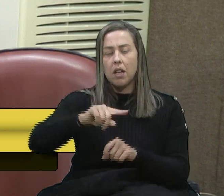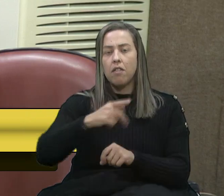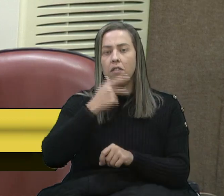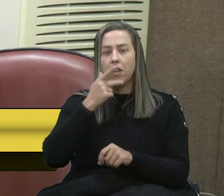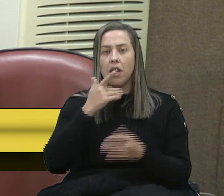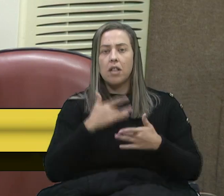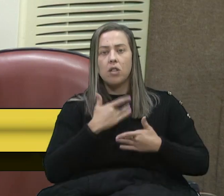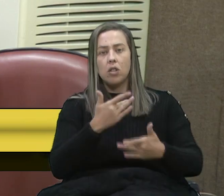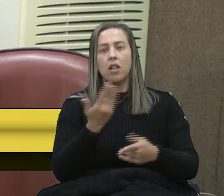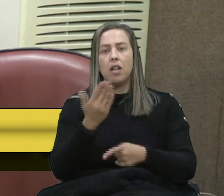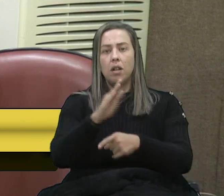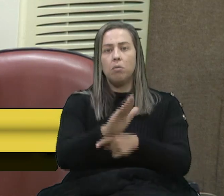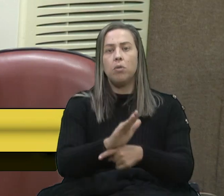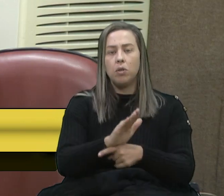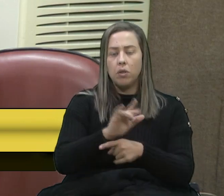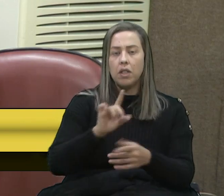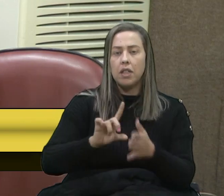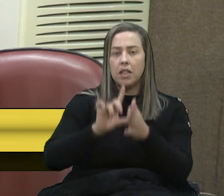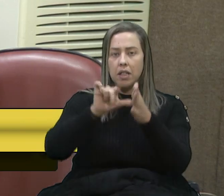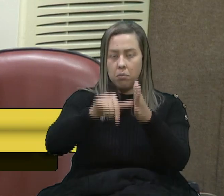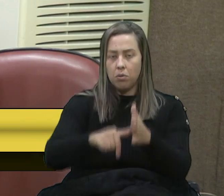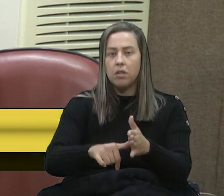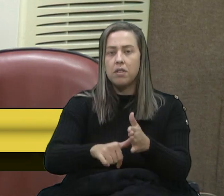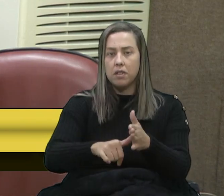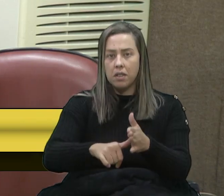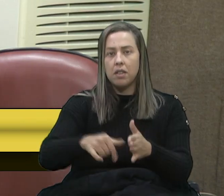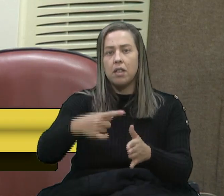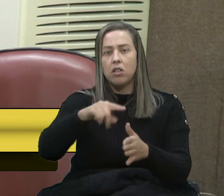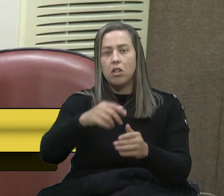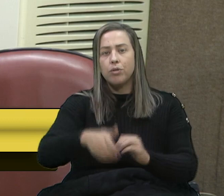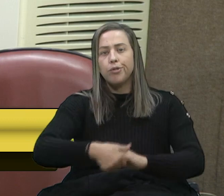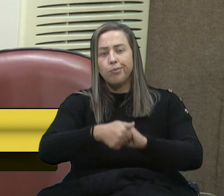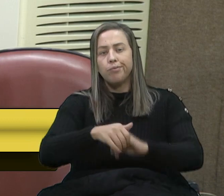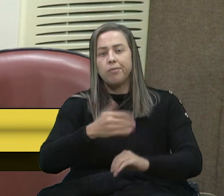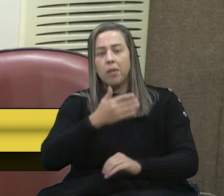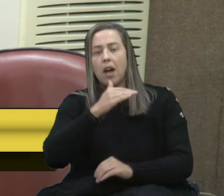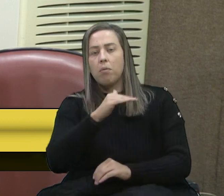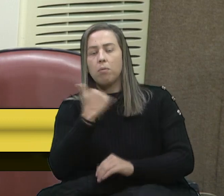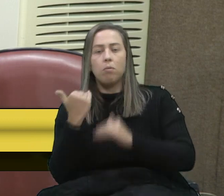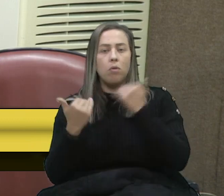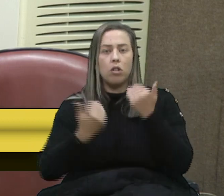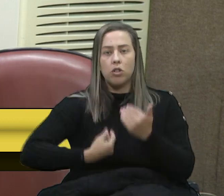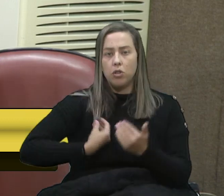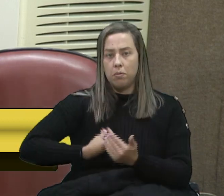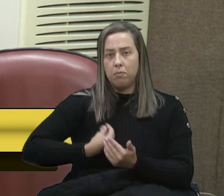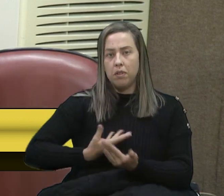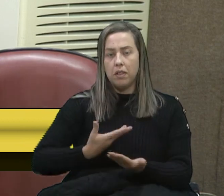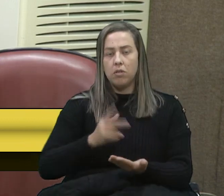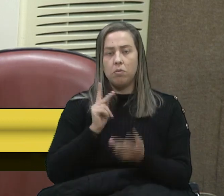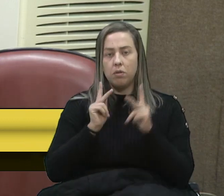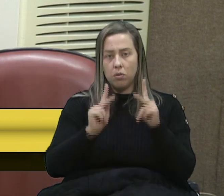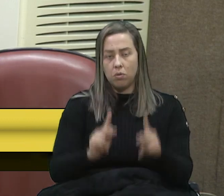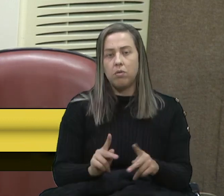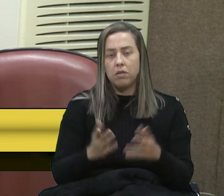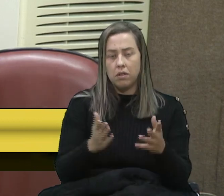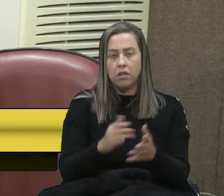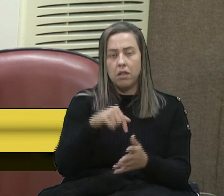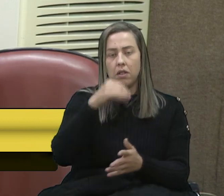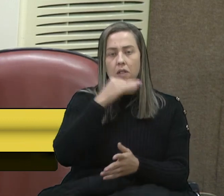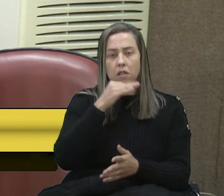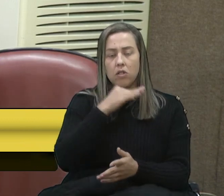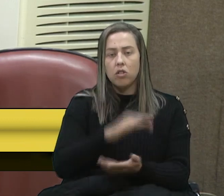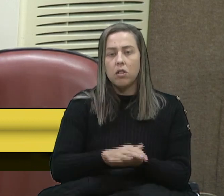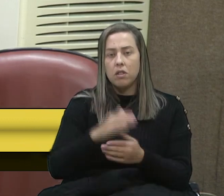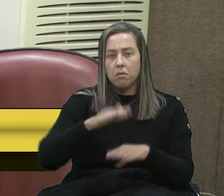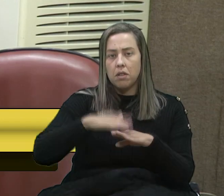solidariedade e, muito menos, as nossas condolências à perca de vidas no nosso município de Caxias do Sul. Então,